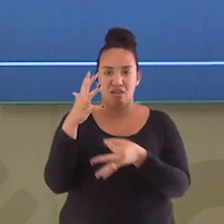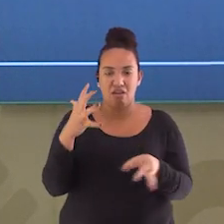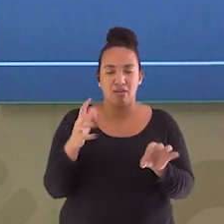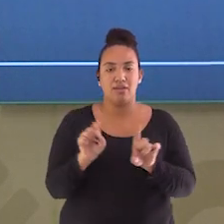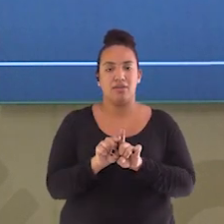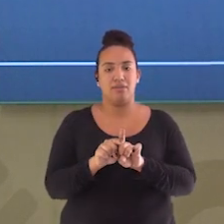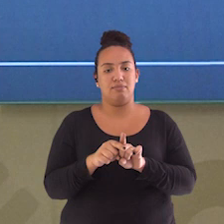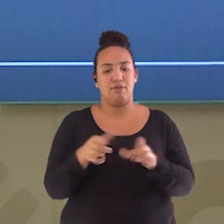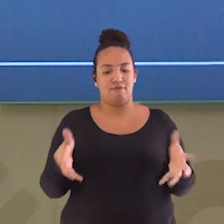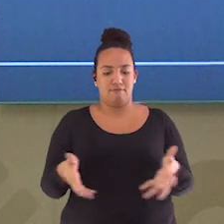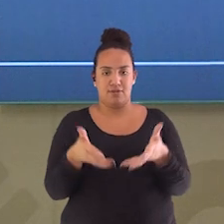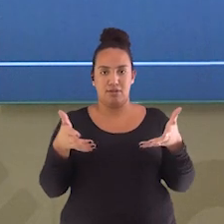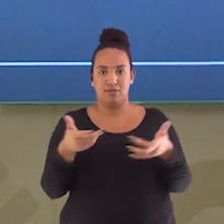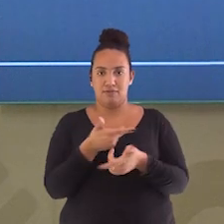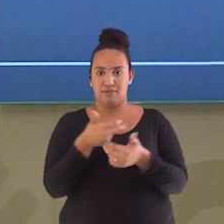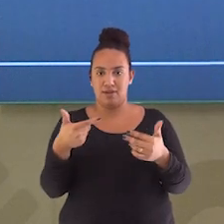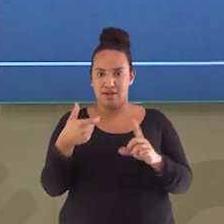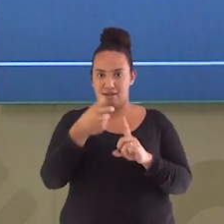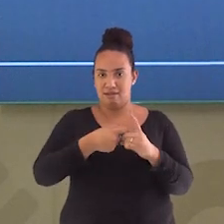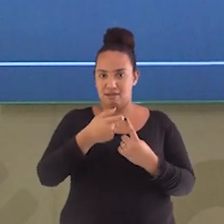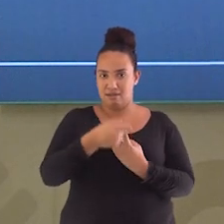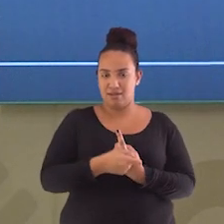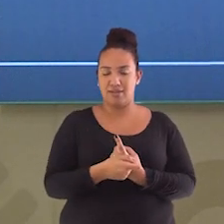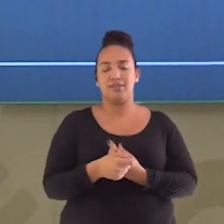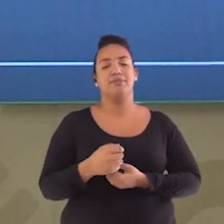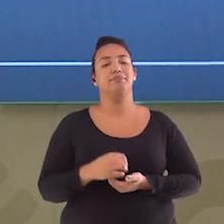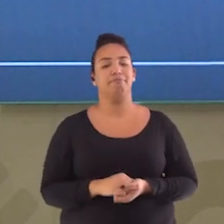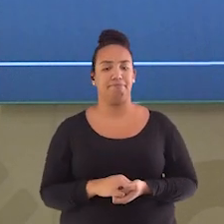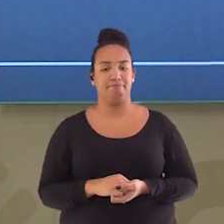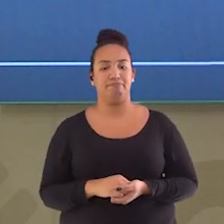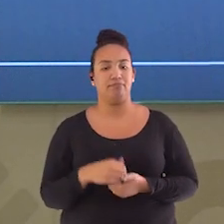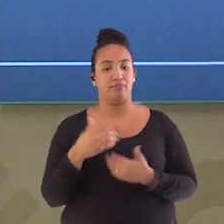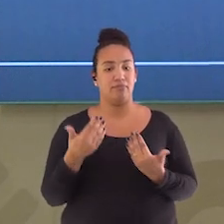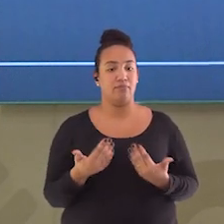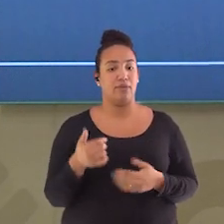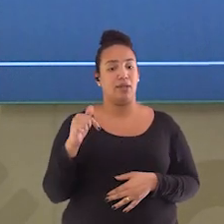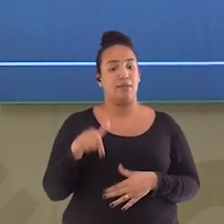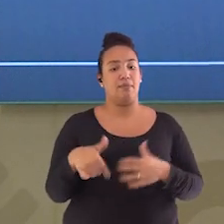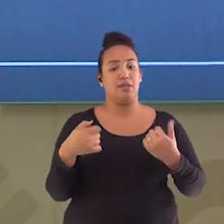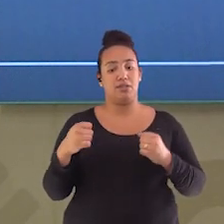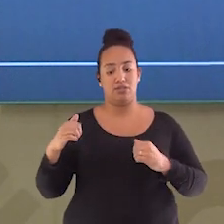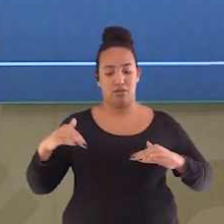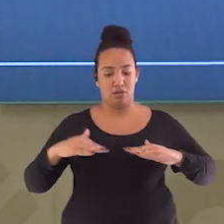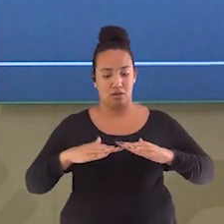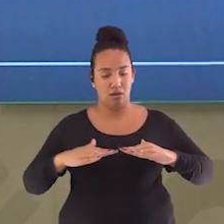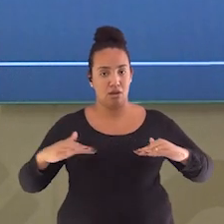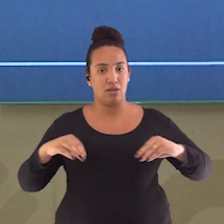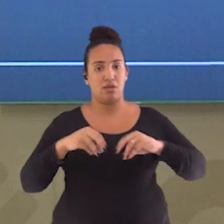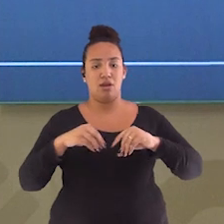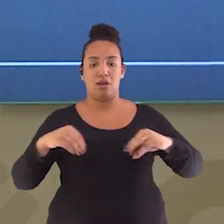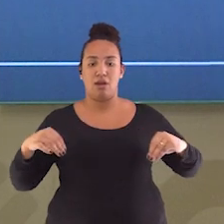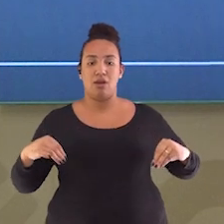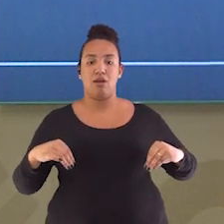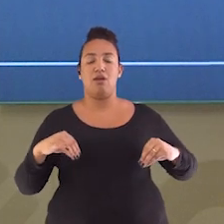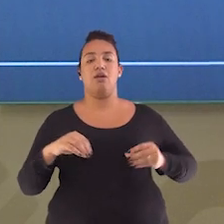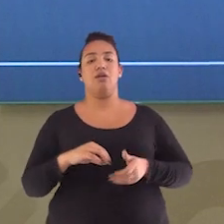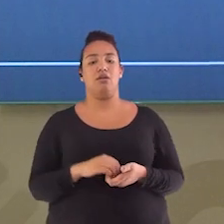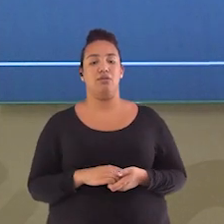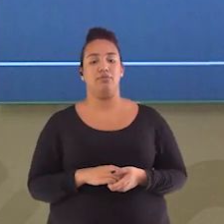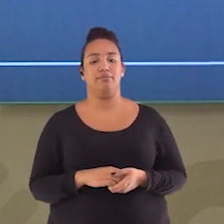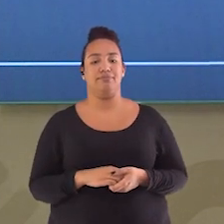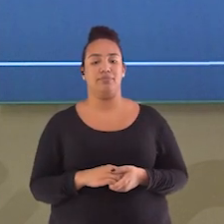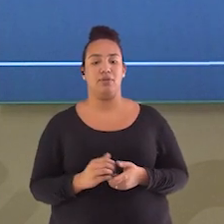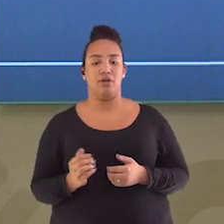cascas de vegetais. Os elementos principais de uma camada de terra que é bem coberta com